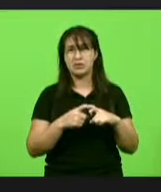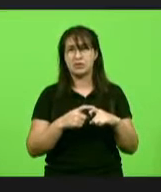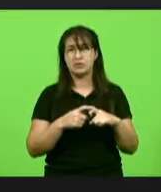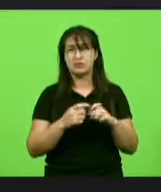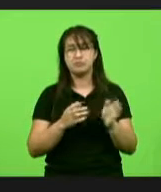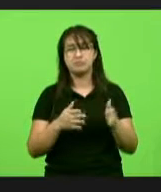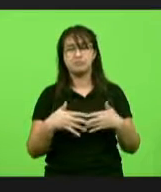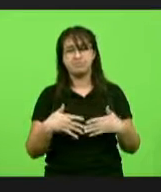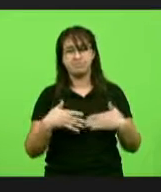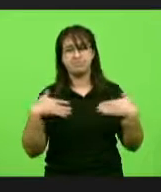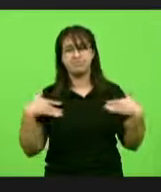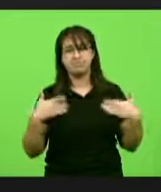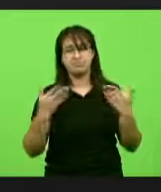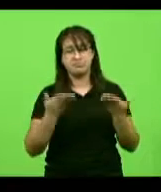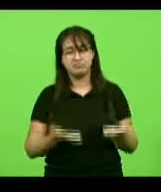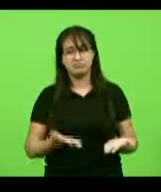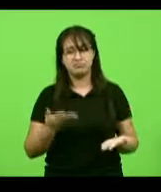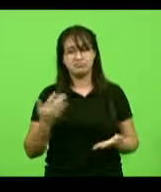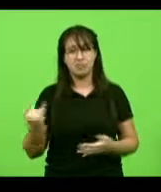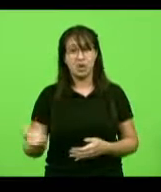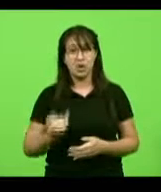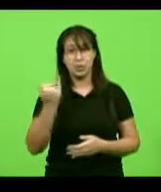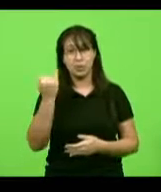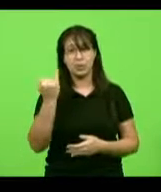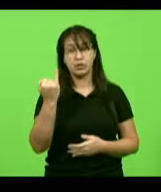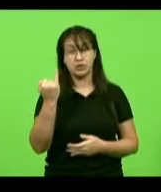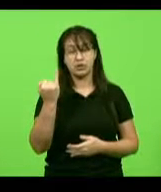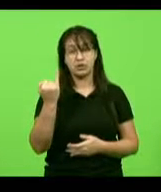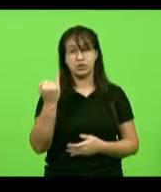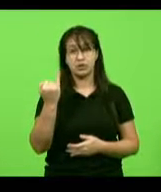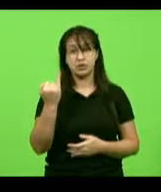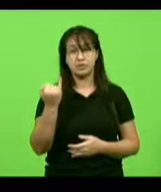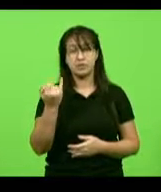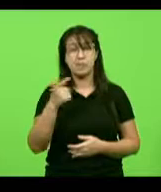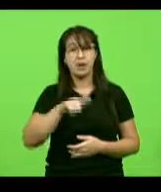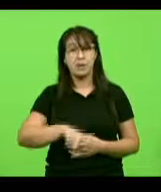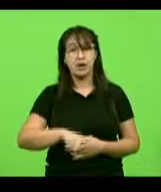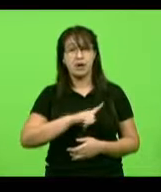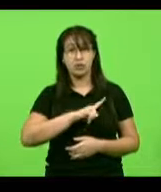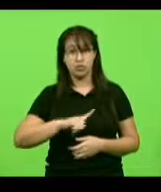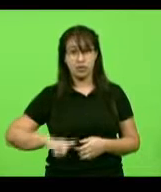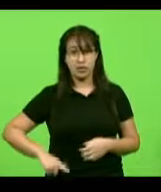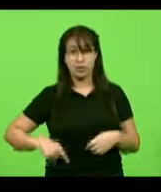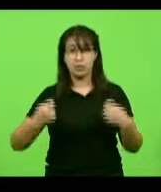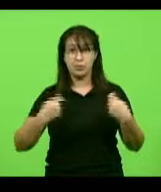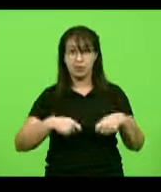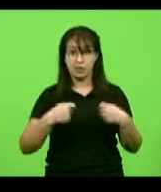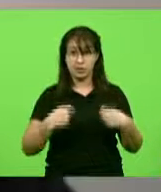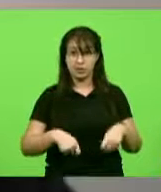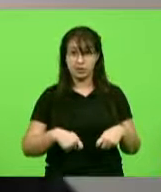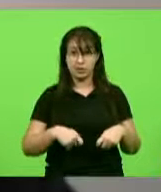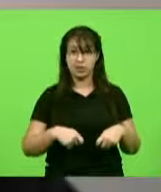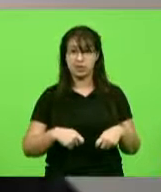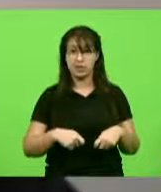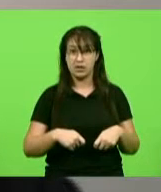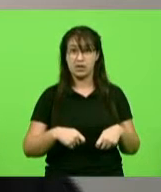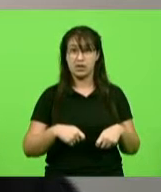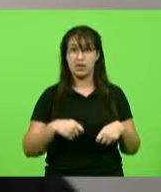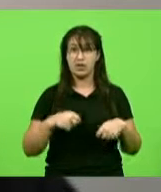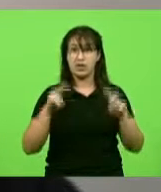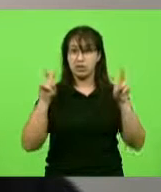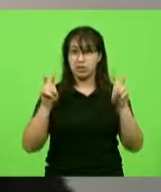Saúde a importância de que efetivamente os governos coloquem esse tema, o tema da saúde